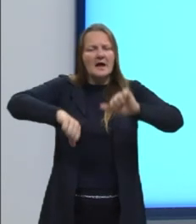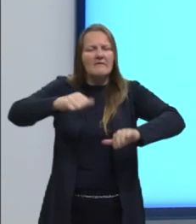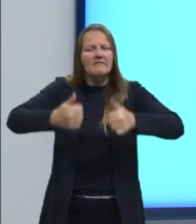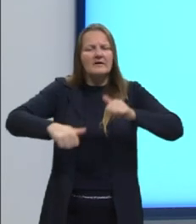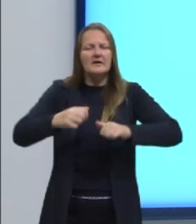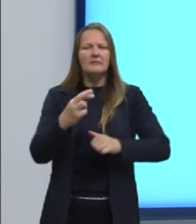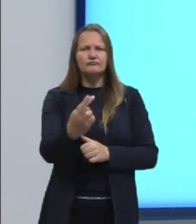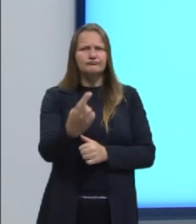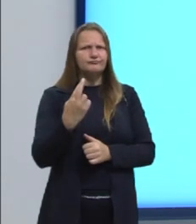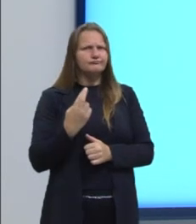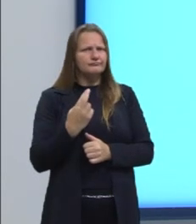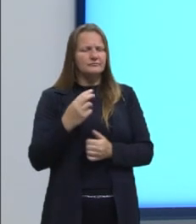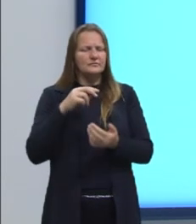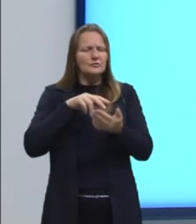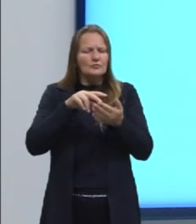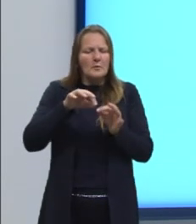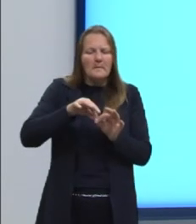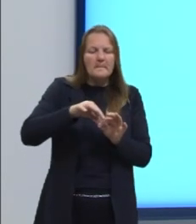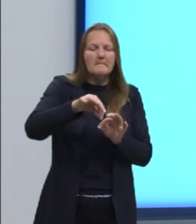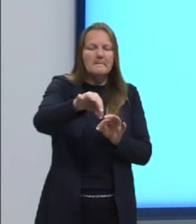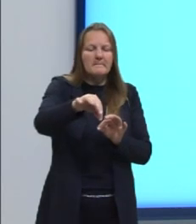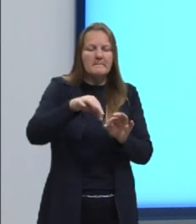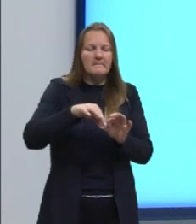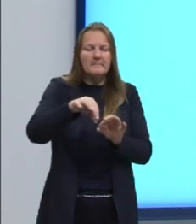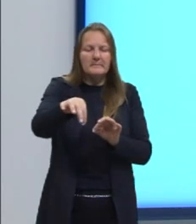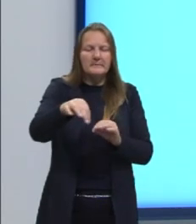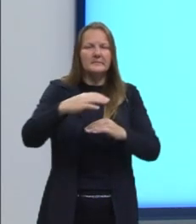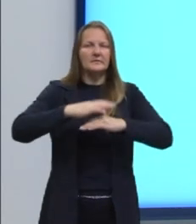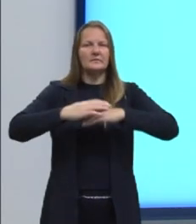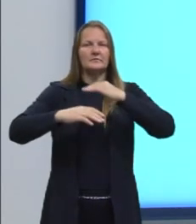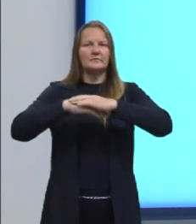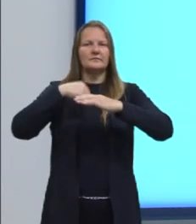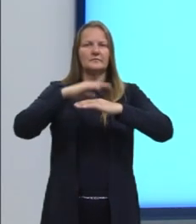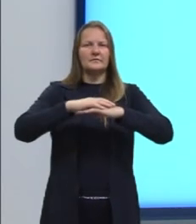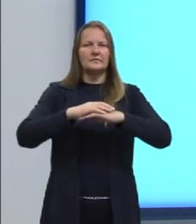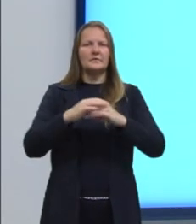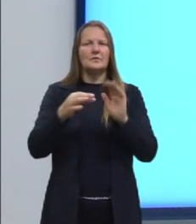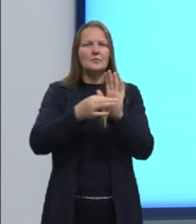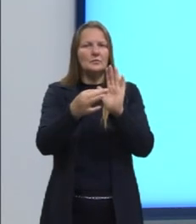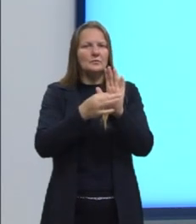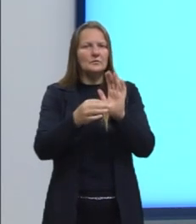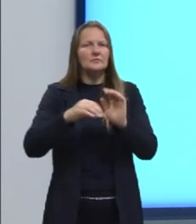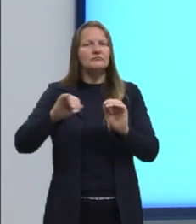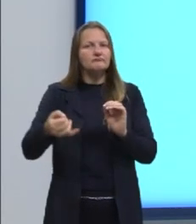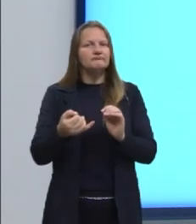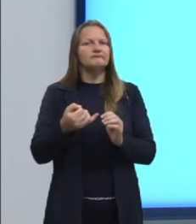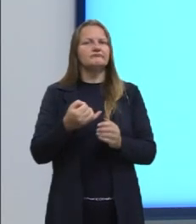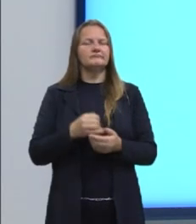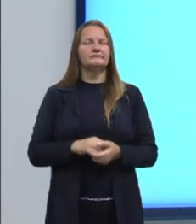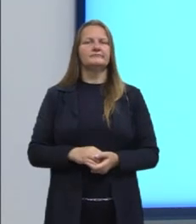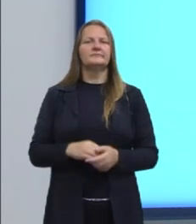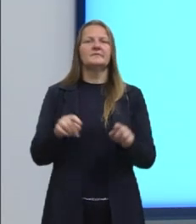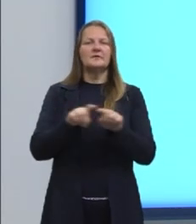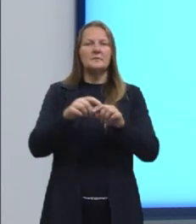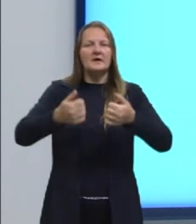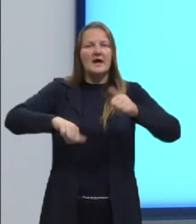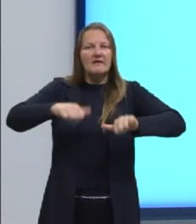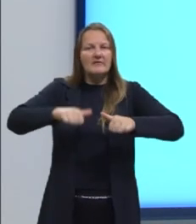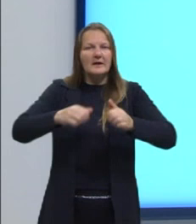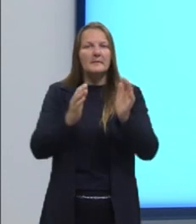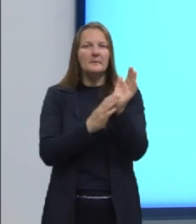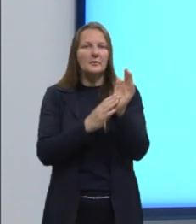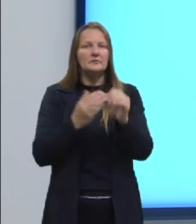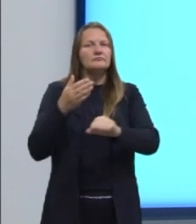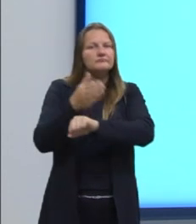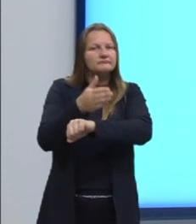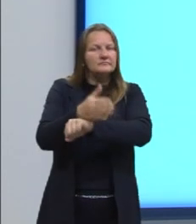resultado de uma medição na construção de um argumento consistente. E avaliar a proposta de